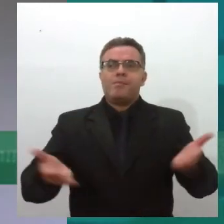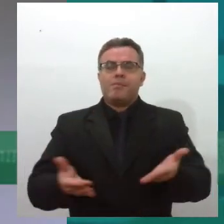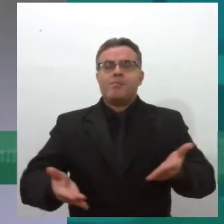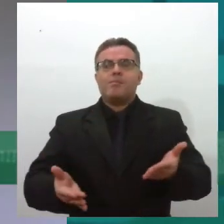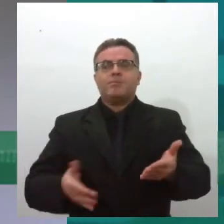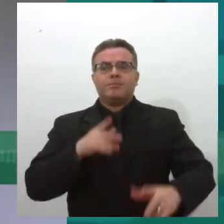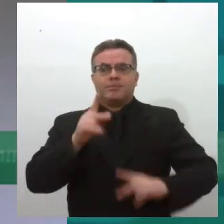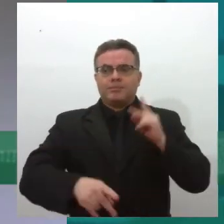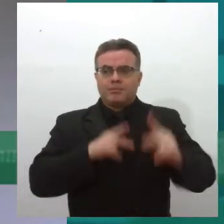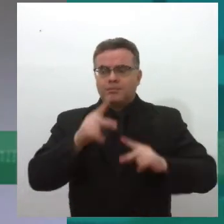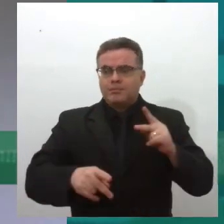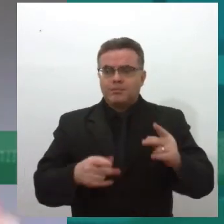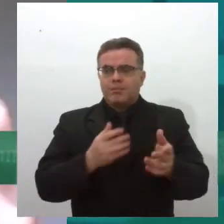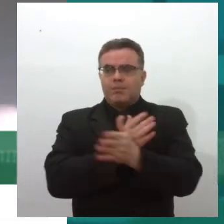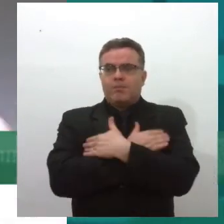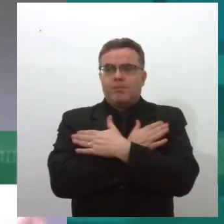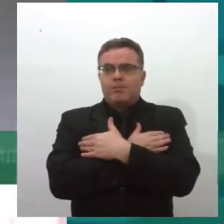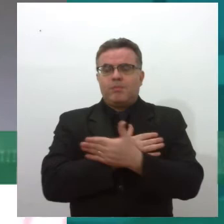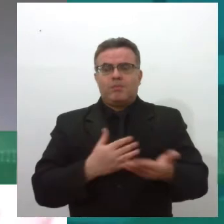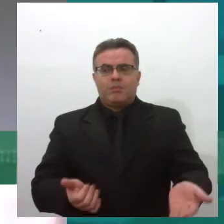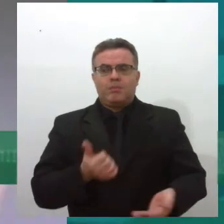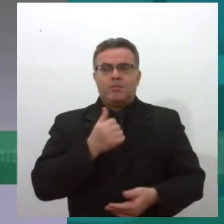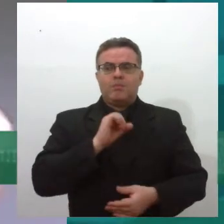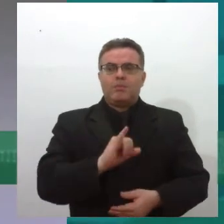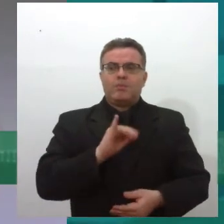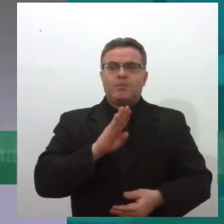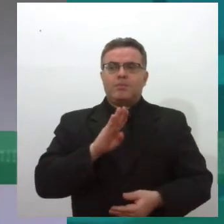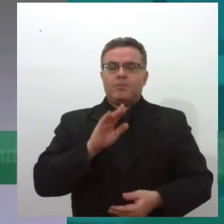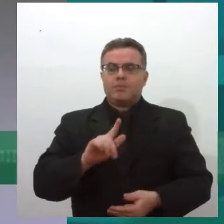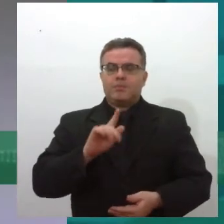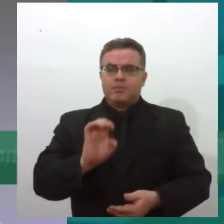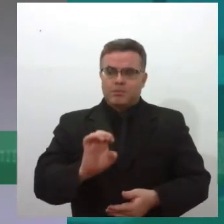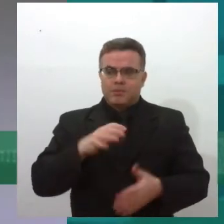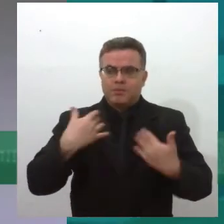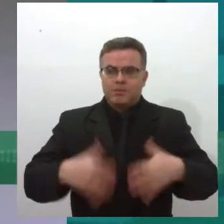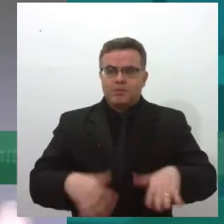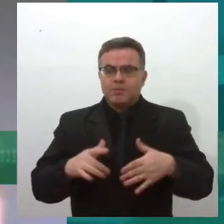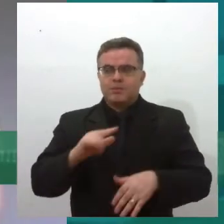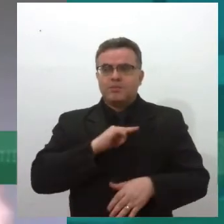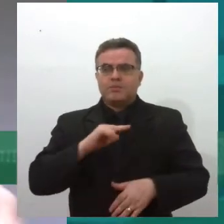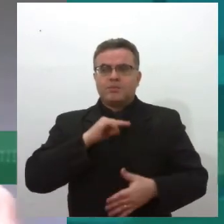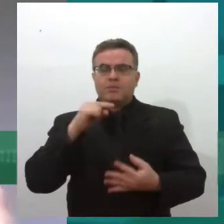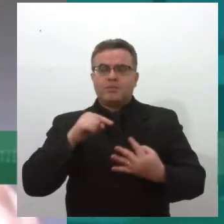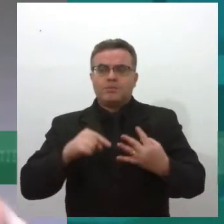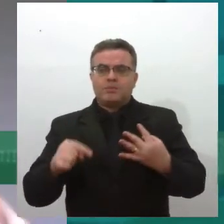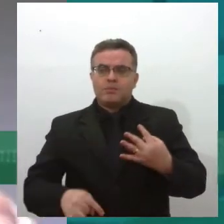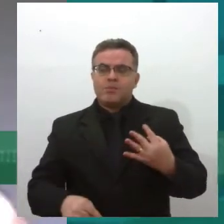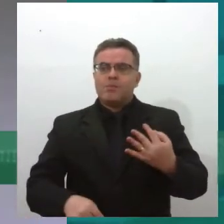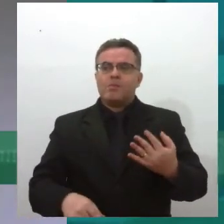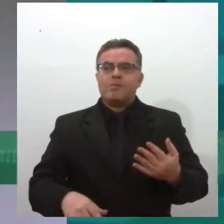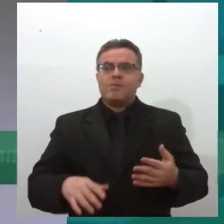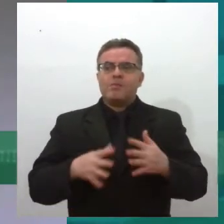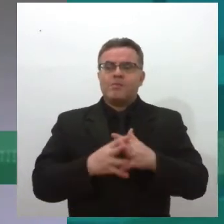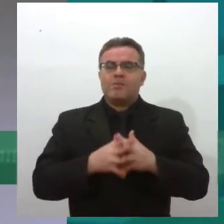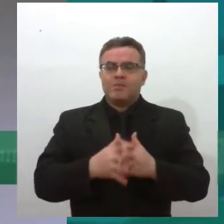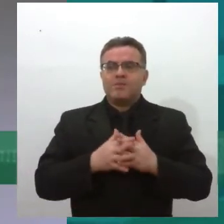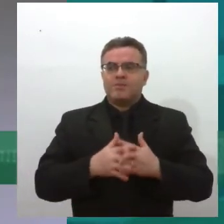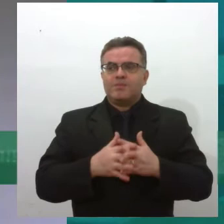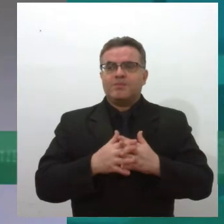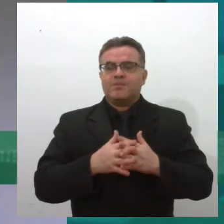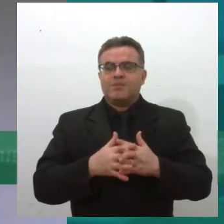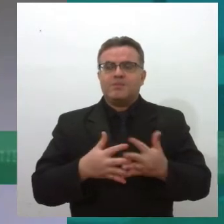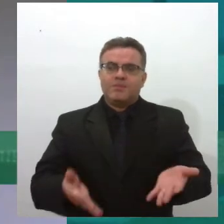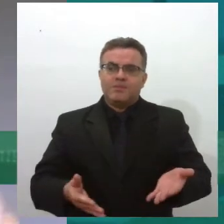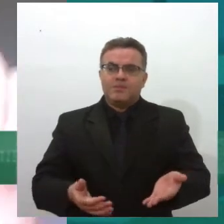desempregada, de acordo com o IBGE, mas então vocês veem a coisa como é desigual, porque no IBGE é 14